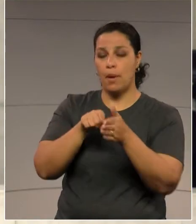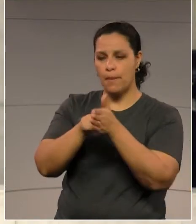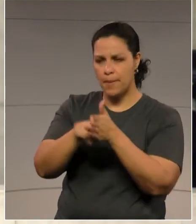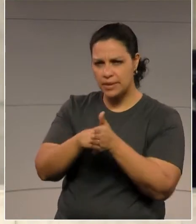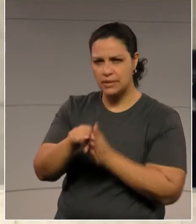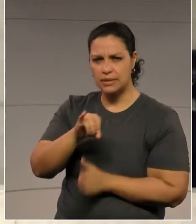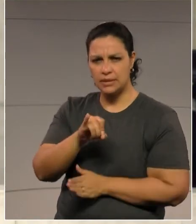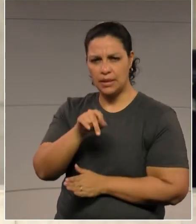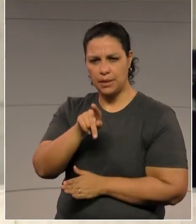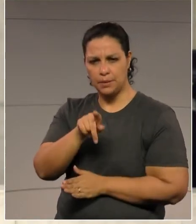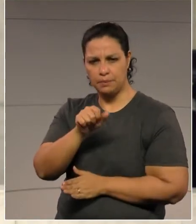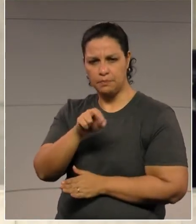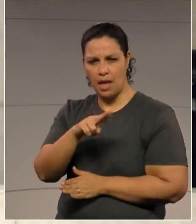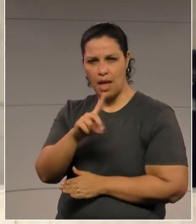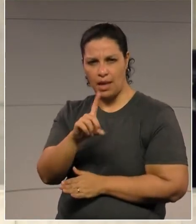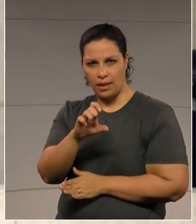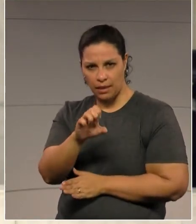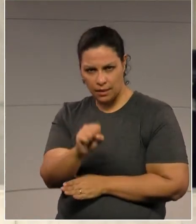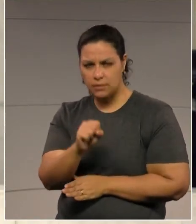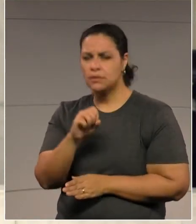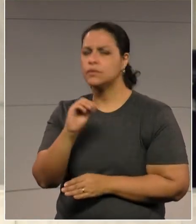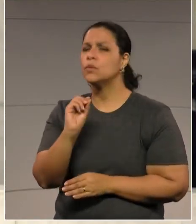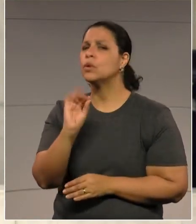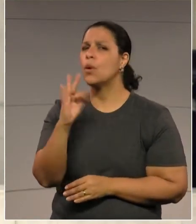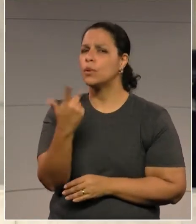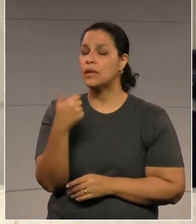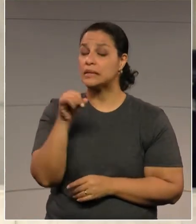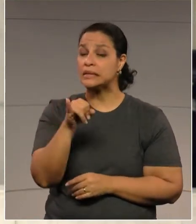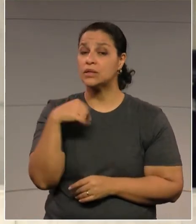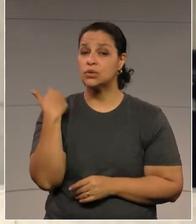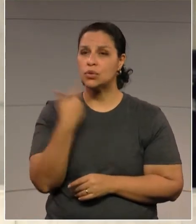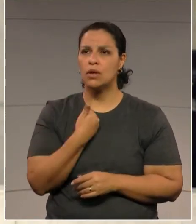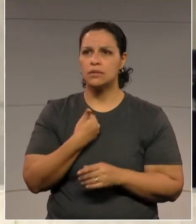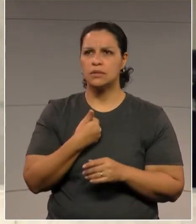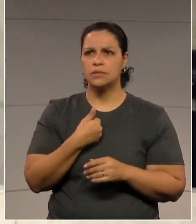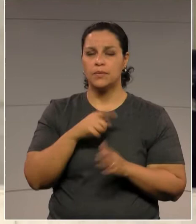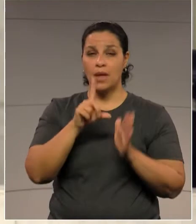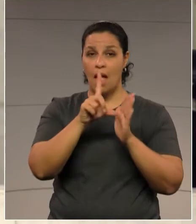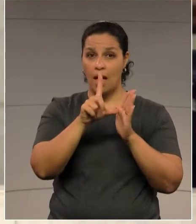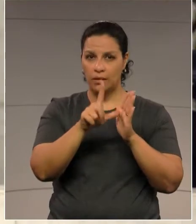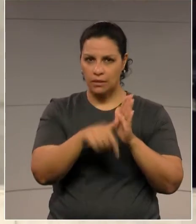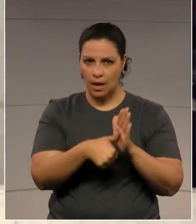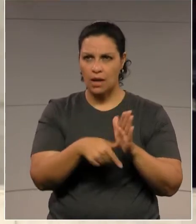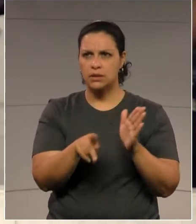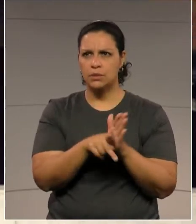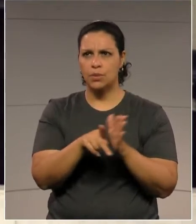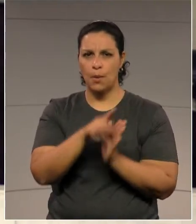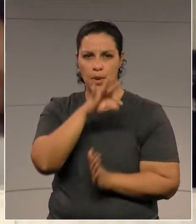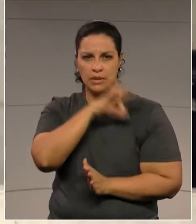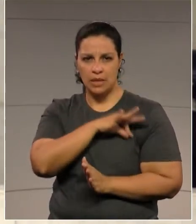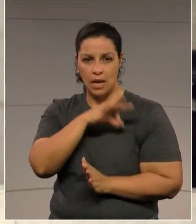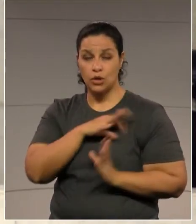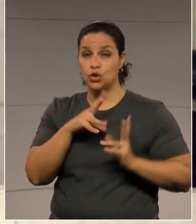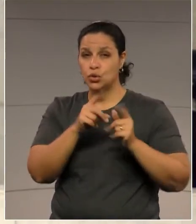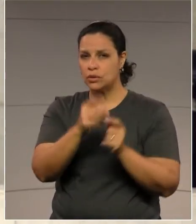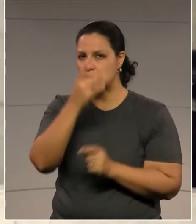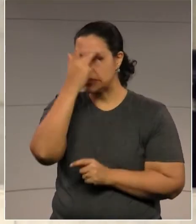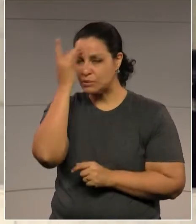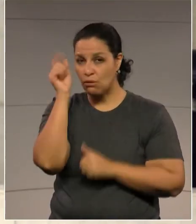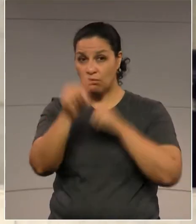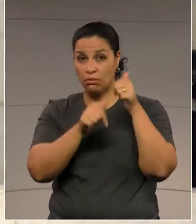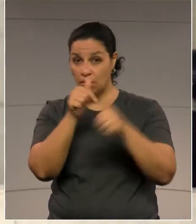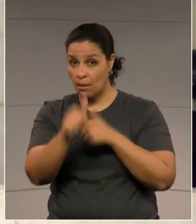Ipardes, para saber qual seria o impacto se eu atrasasse um mês a folha de salários dos servidores do Paraná.